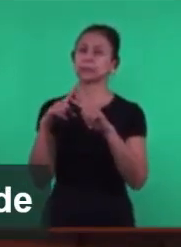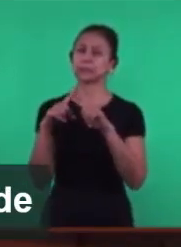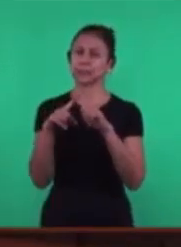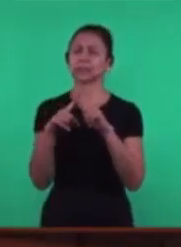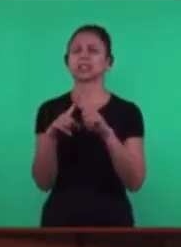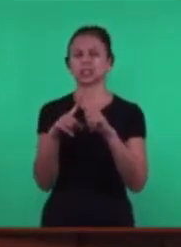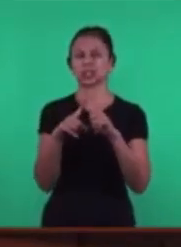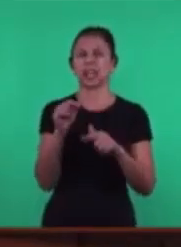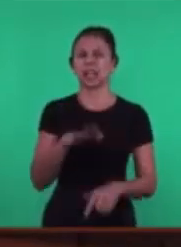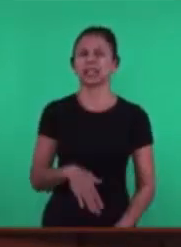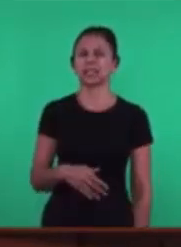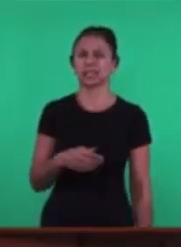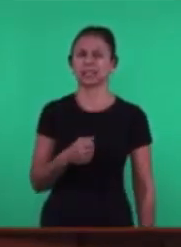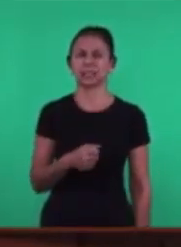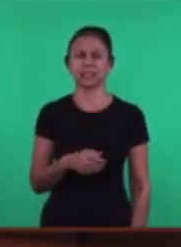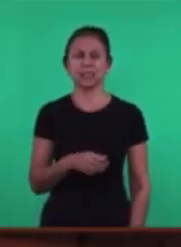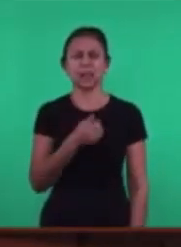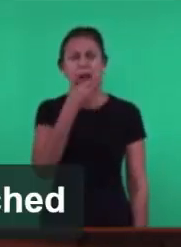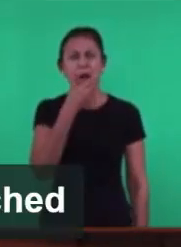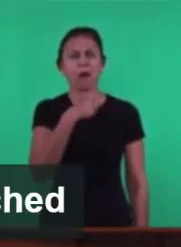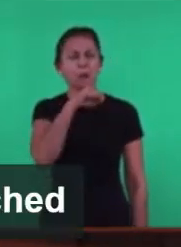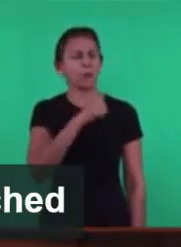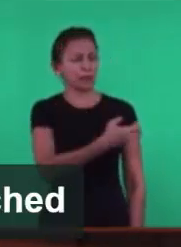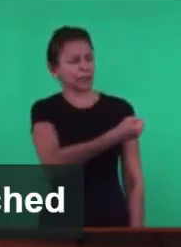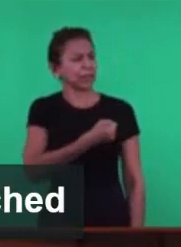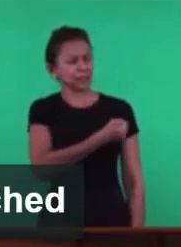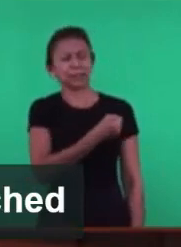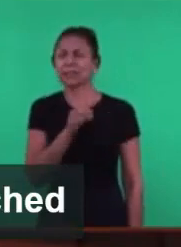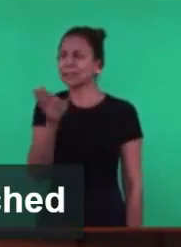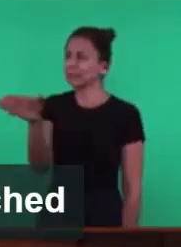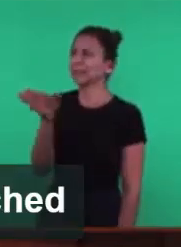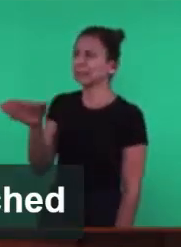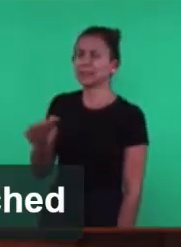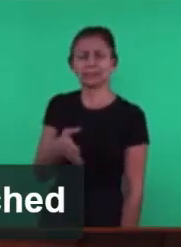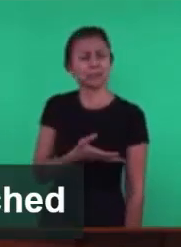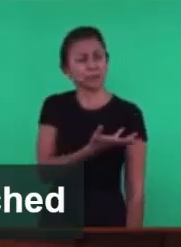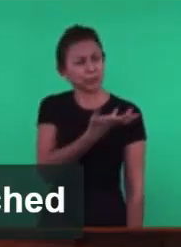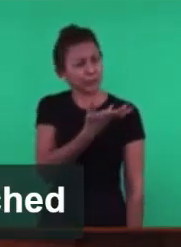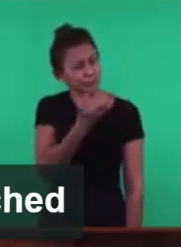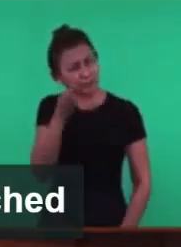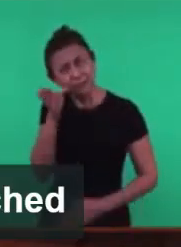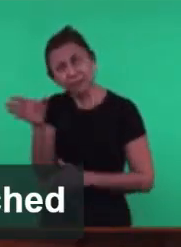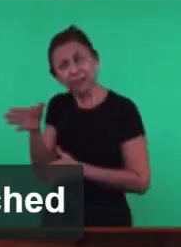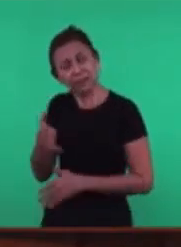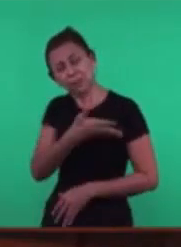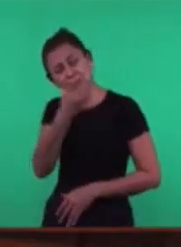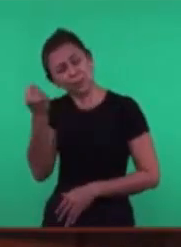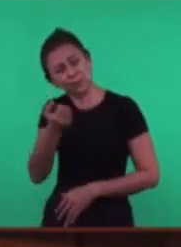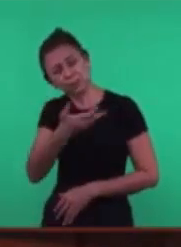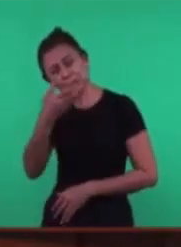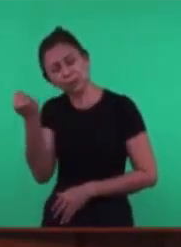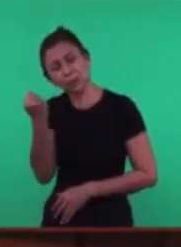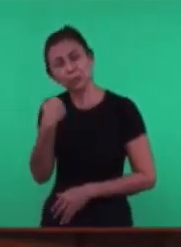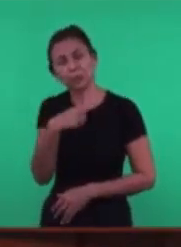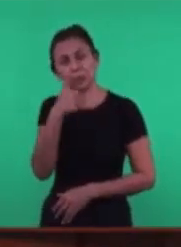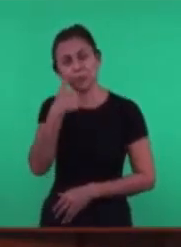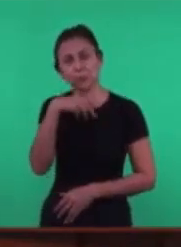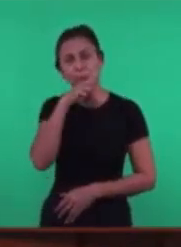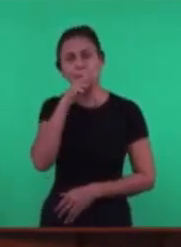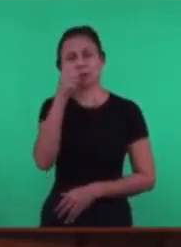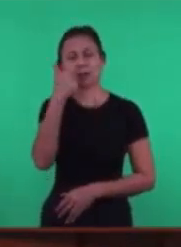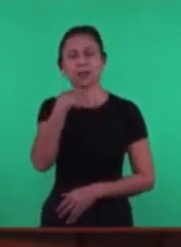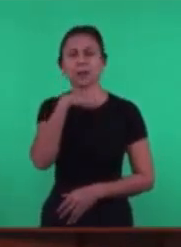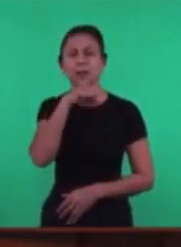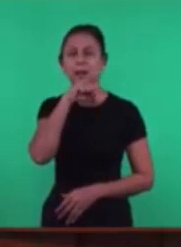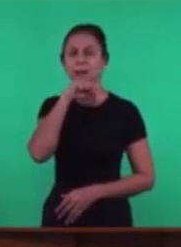quero entrar Eu quero entrar Papai Eu quero entrar Estava com o pai E a mãe E o pai e a mãe Vieram à porta da igreja E